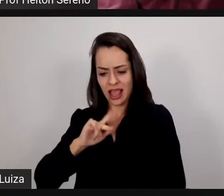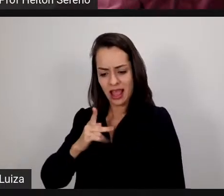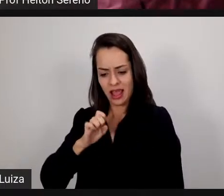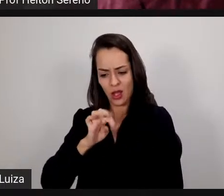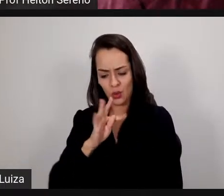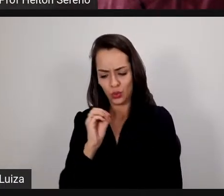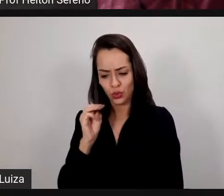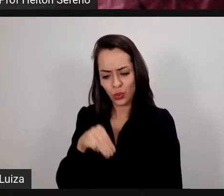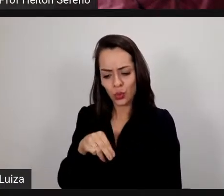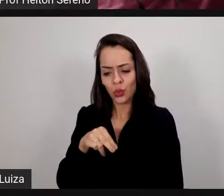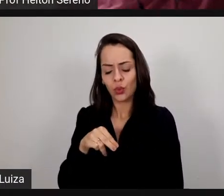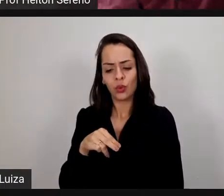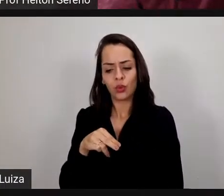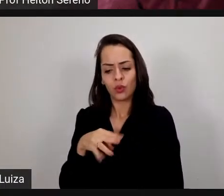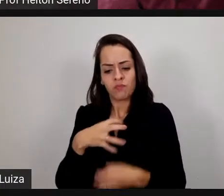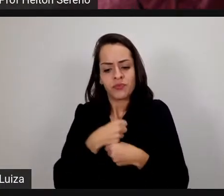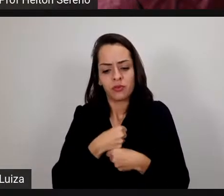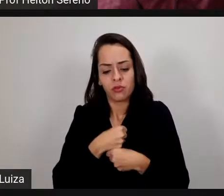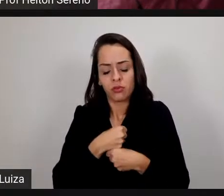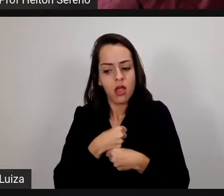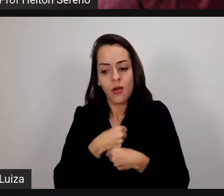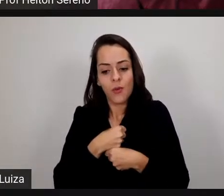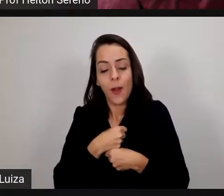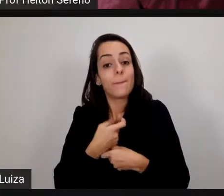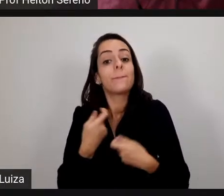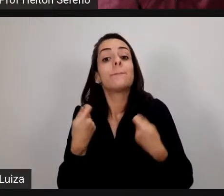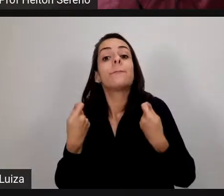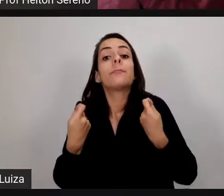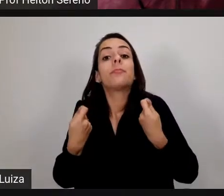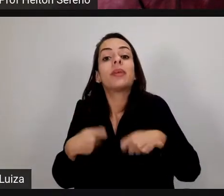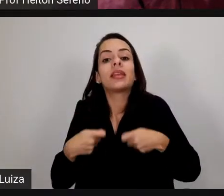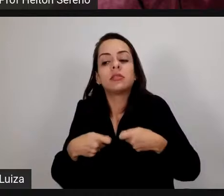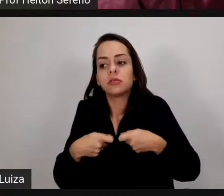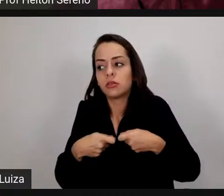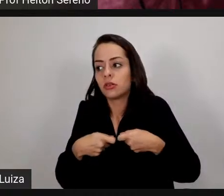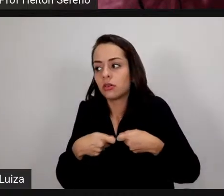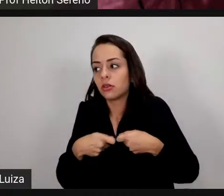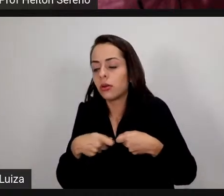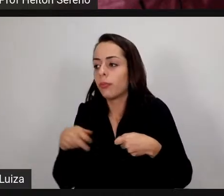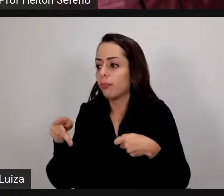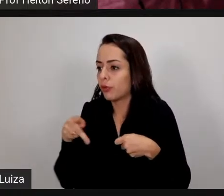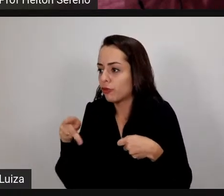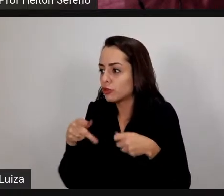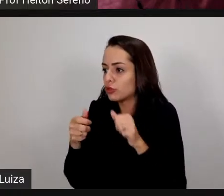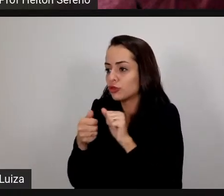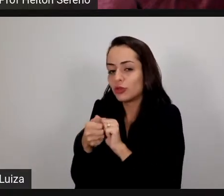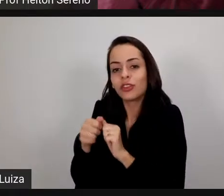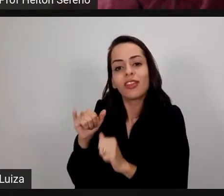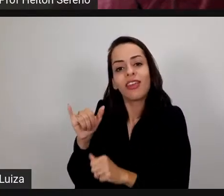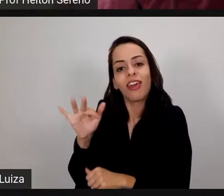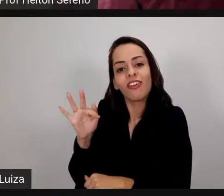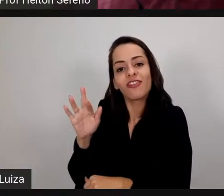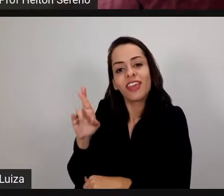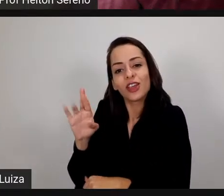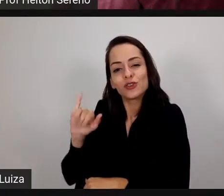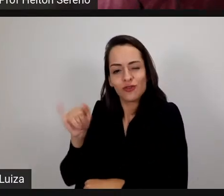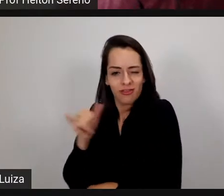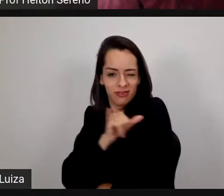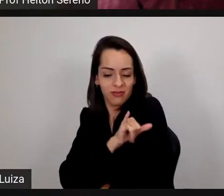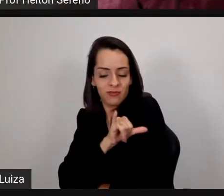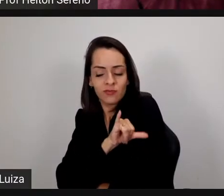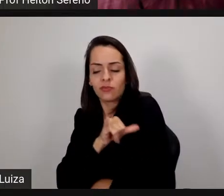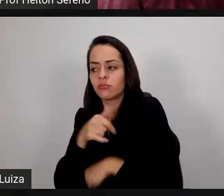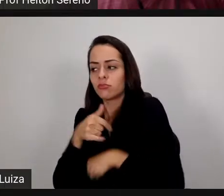externada, ela tem que ser passada para os meus amigos aqui no IEF, no IFRJ, onde eu trabalho, em qualquer outra instituição